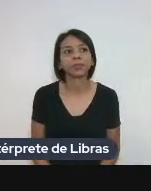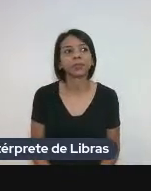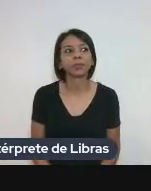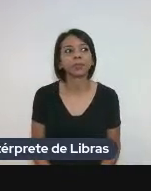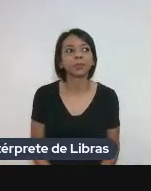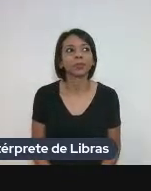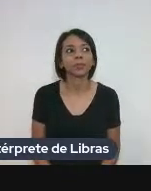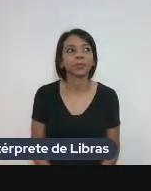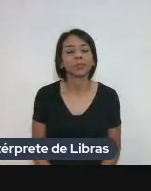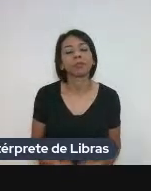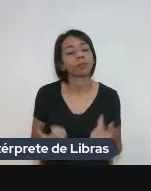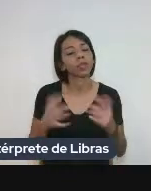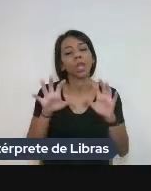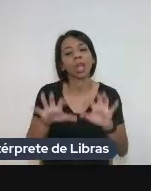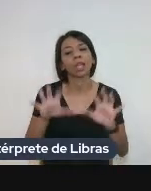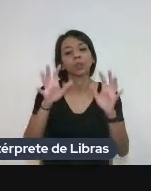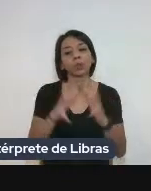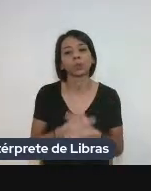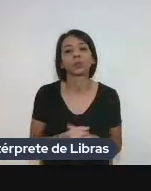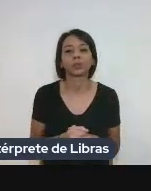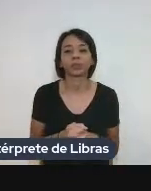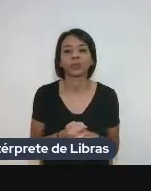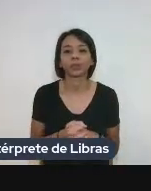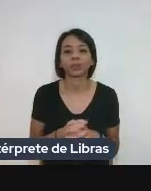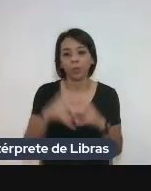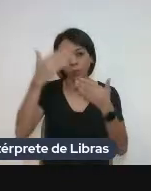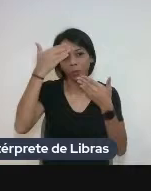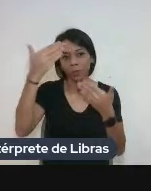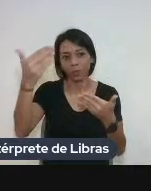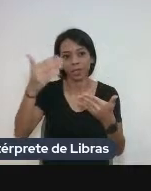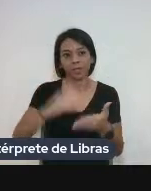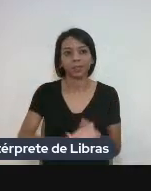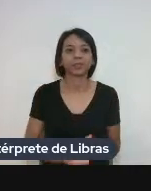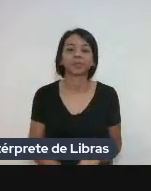é isso muito obrigado